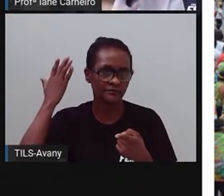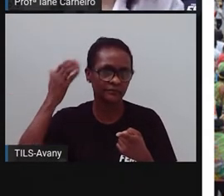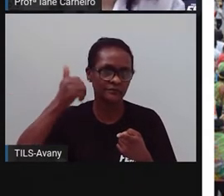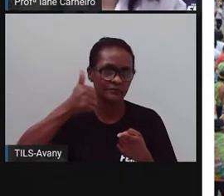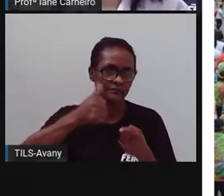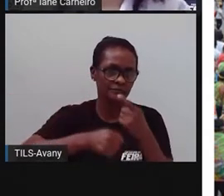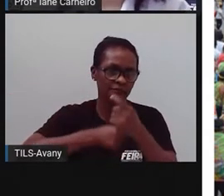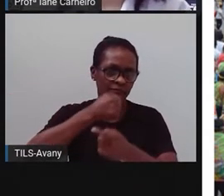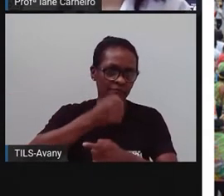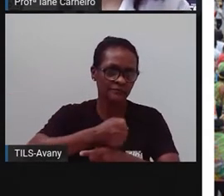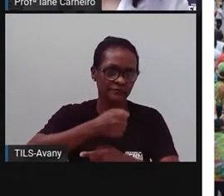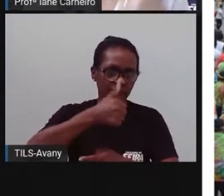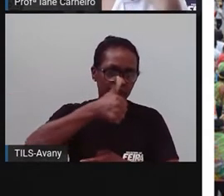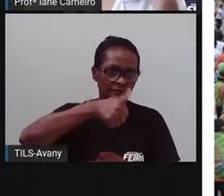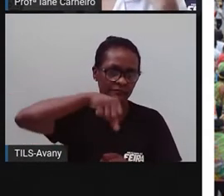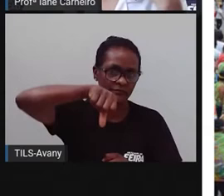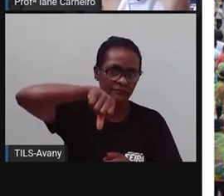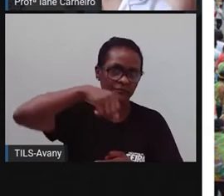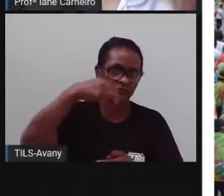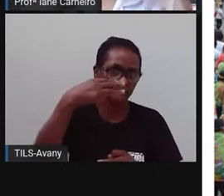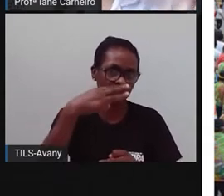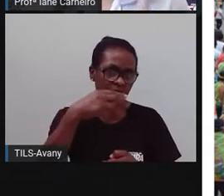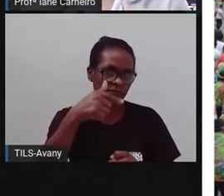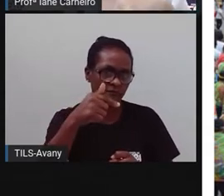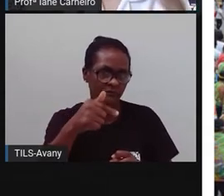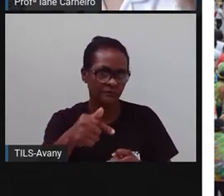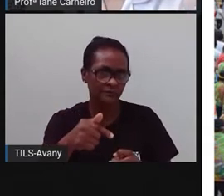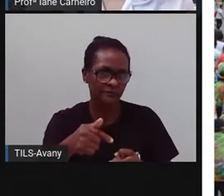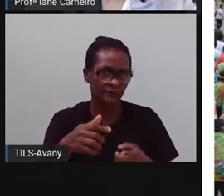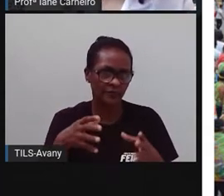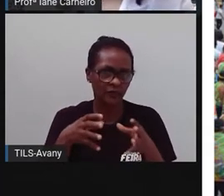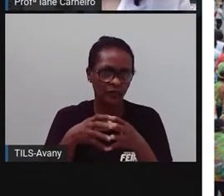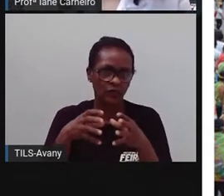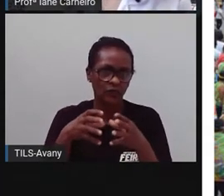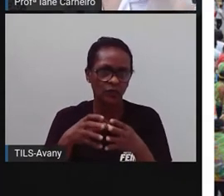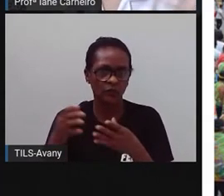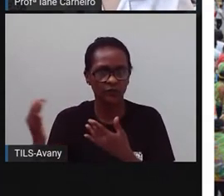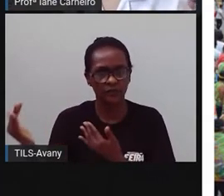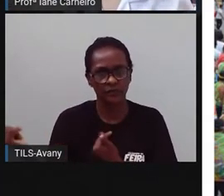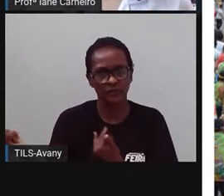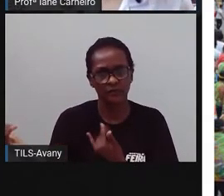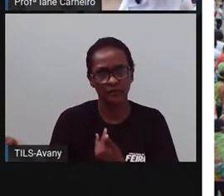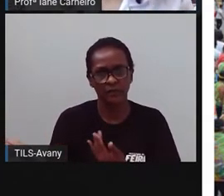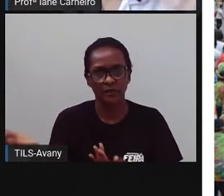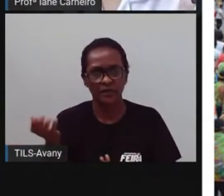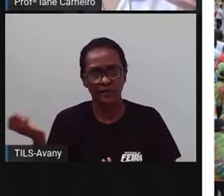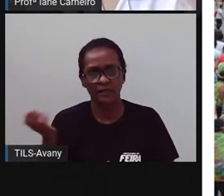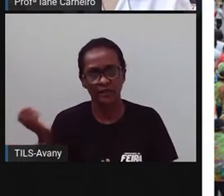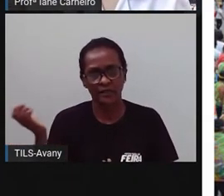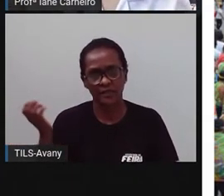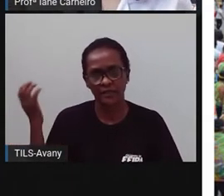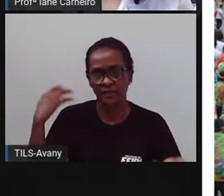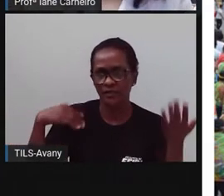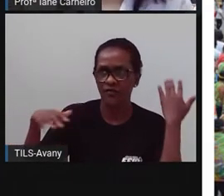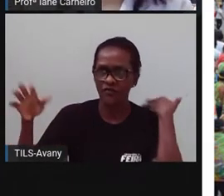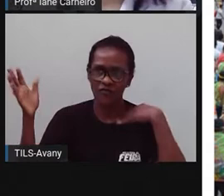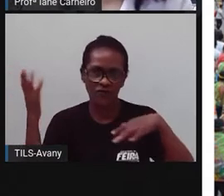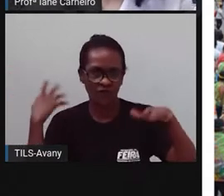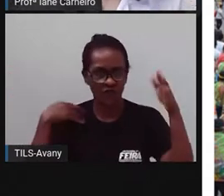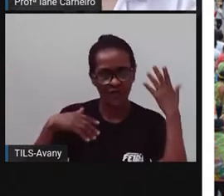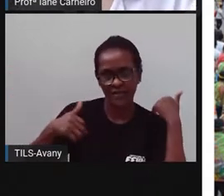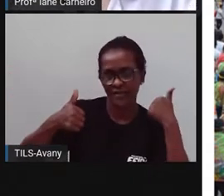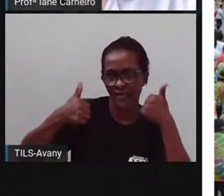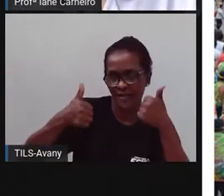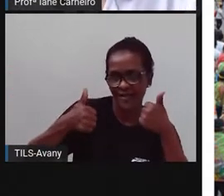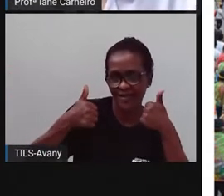1937, né? E aí conta a história que um grupo de jovens, né? Que queria que aqui em Feira tivesse uma festa,